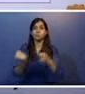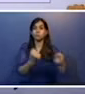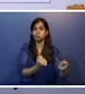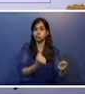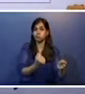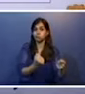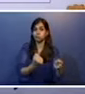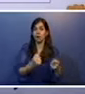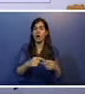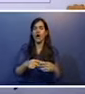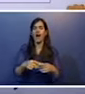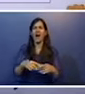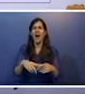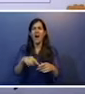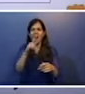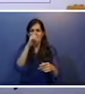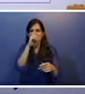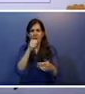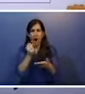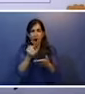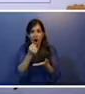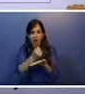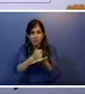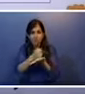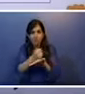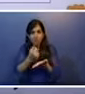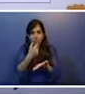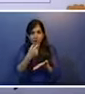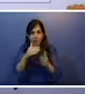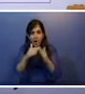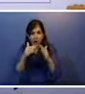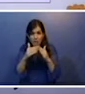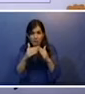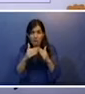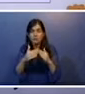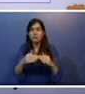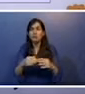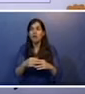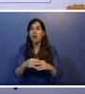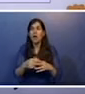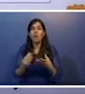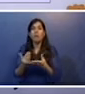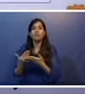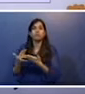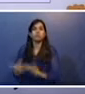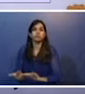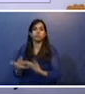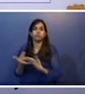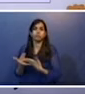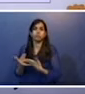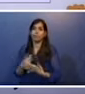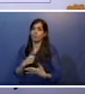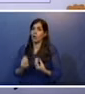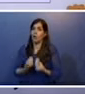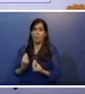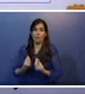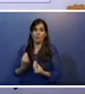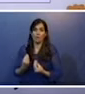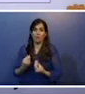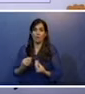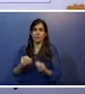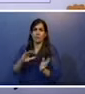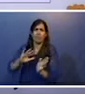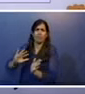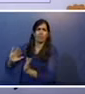esquina. A farmácia é no fim do quarteirão e, além do mais, ele é muito pesado. É largado na